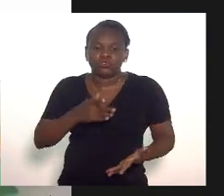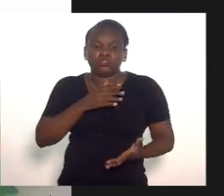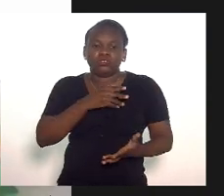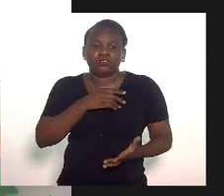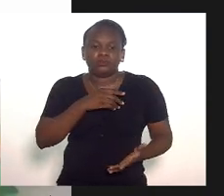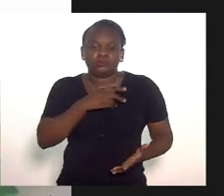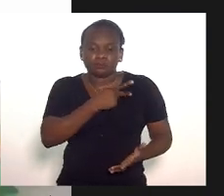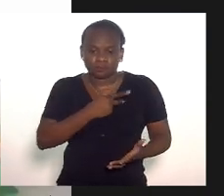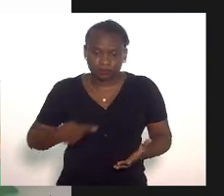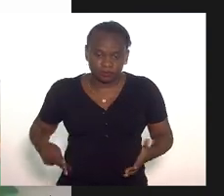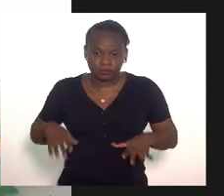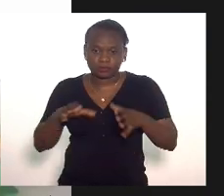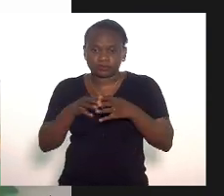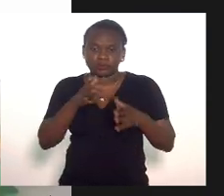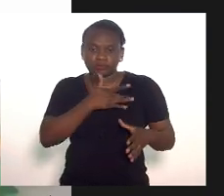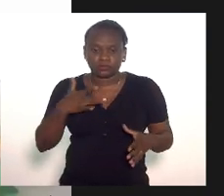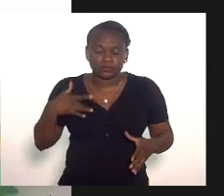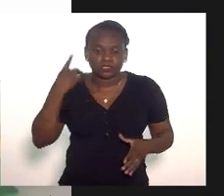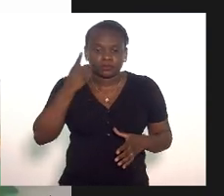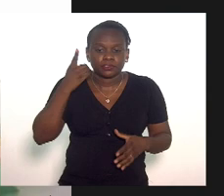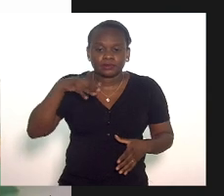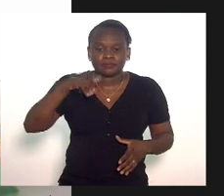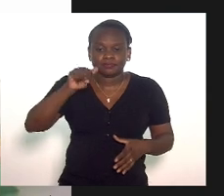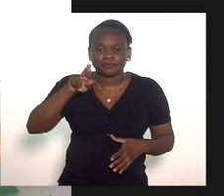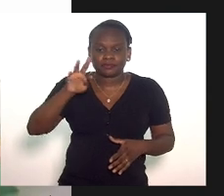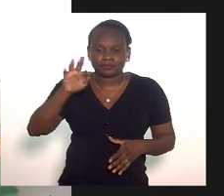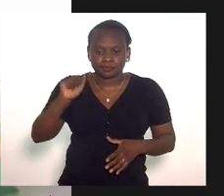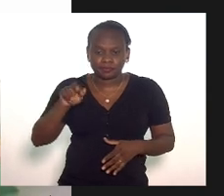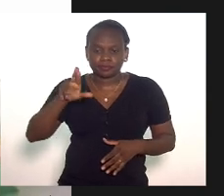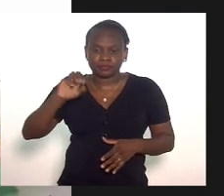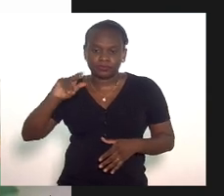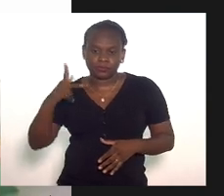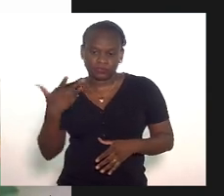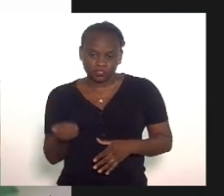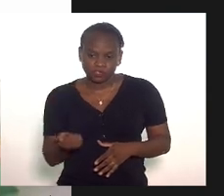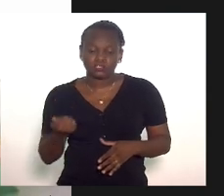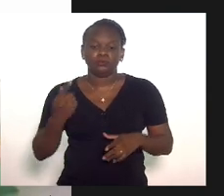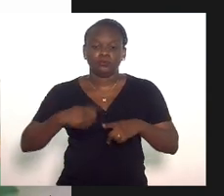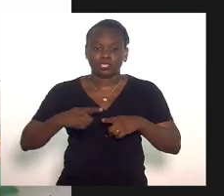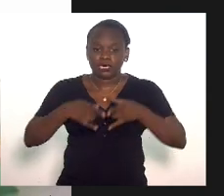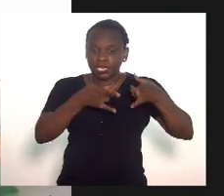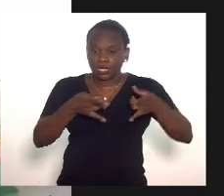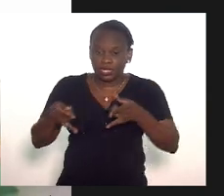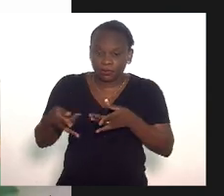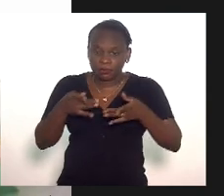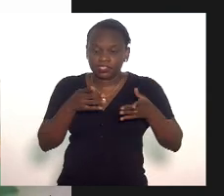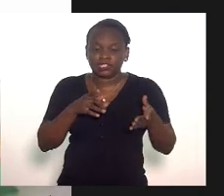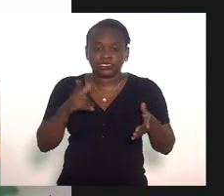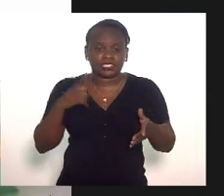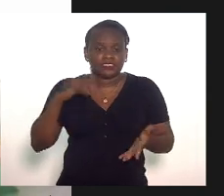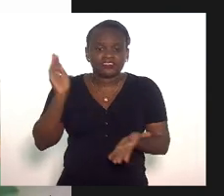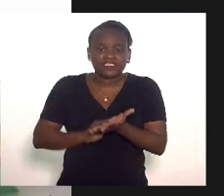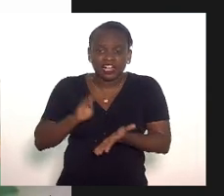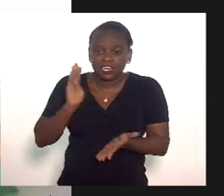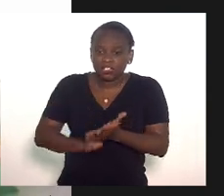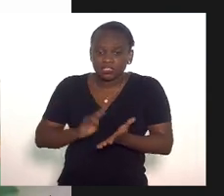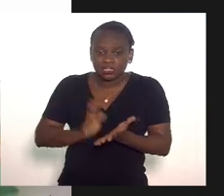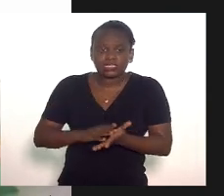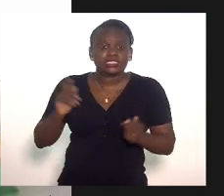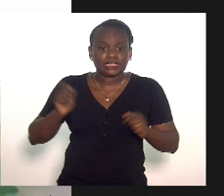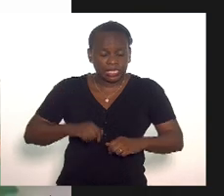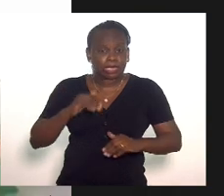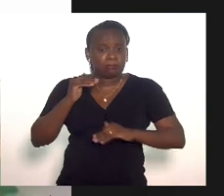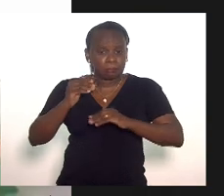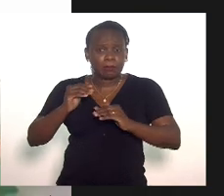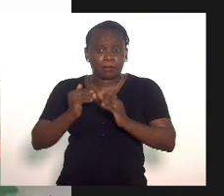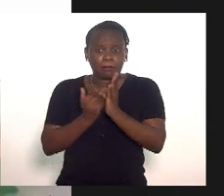comissão de saúde deputada Marta Rocha que os leitos abertos estão aquém da potencialidade